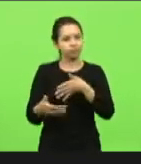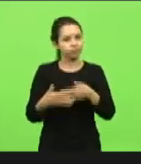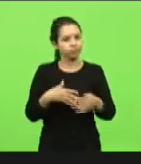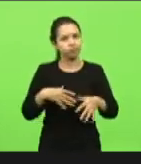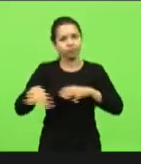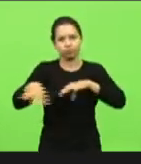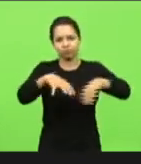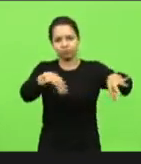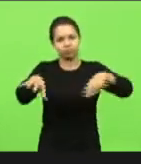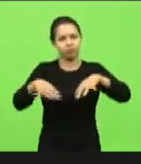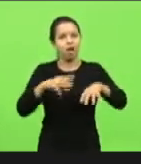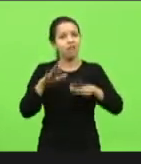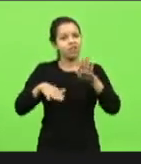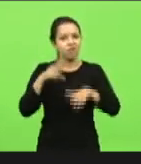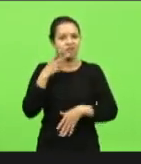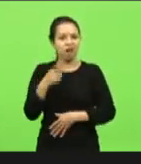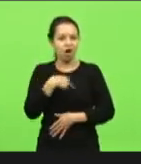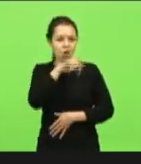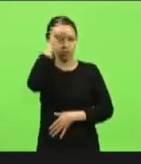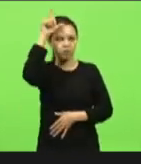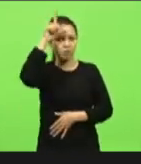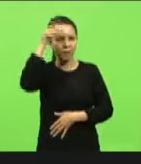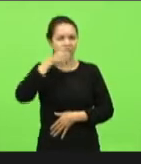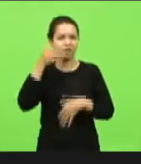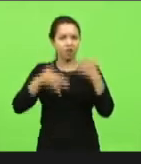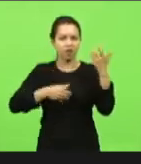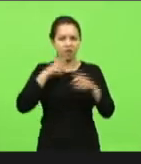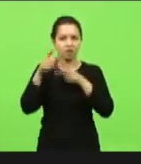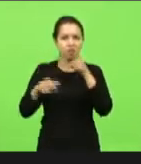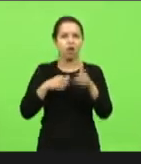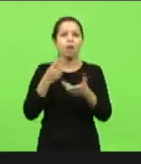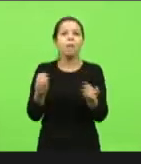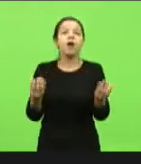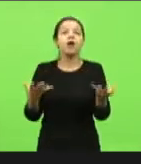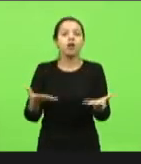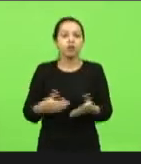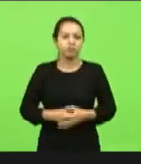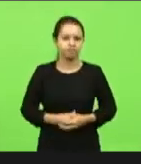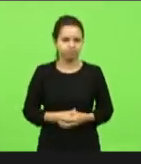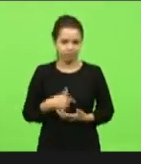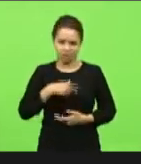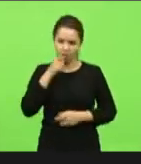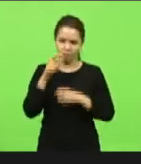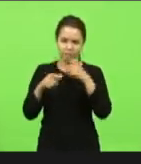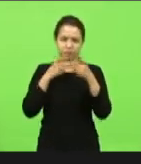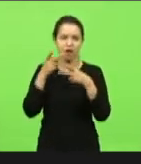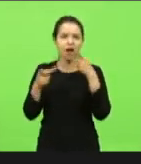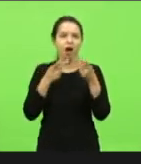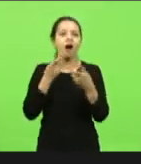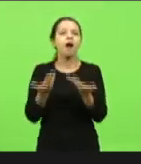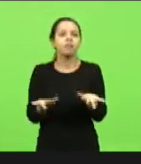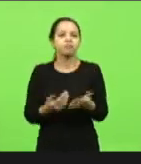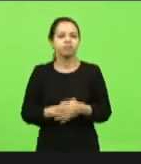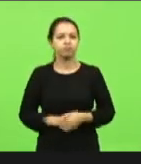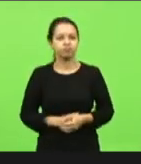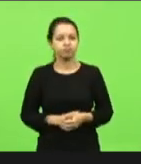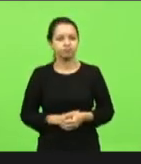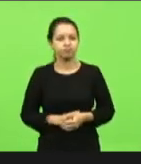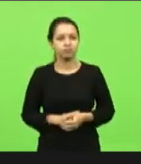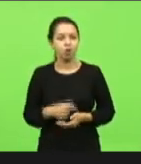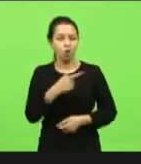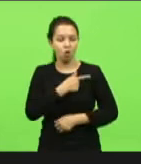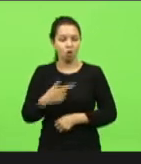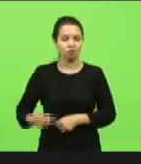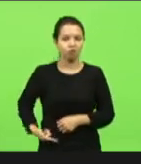às vezes o pessoal fala ali mas você não está falando você não está xingando está adiantando do que? do que adianta? um governo um